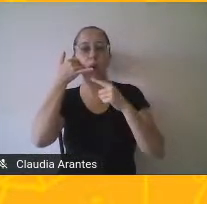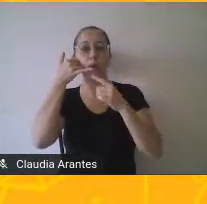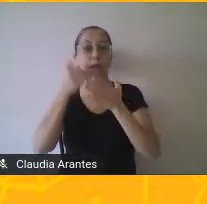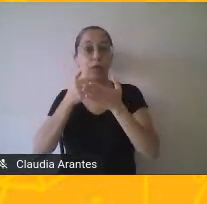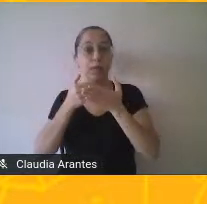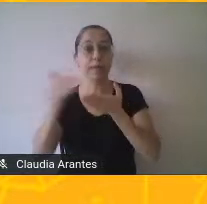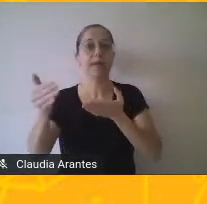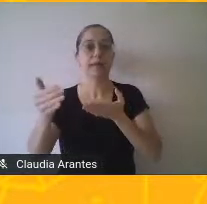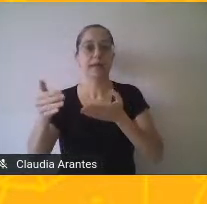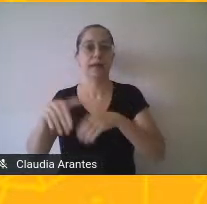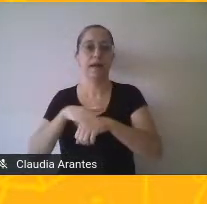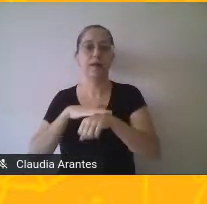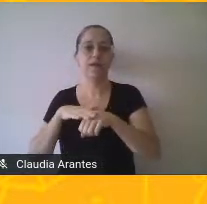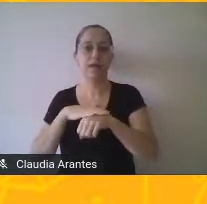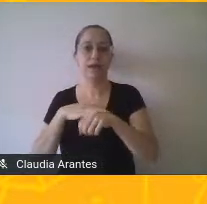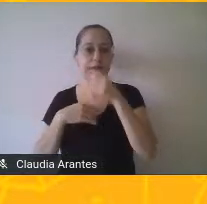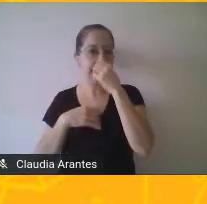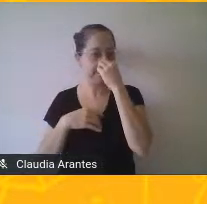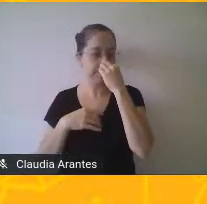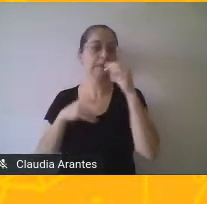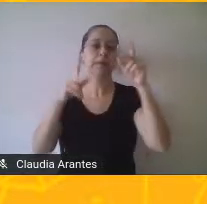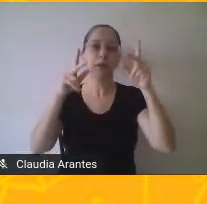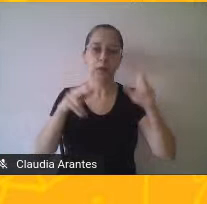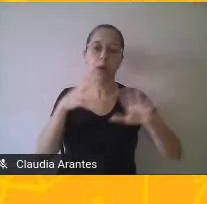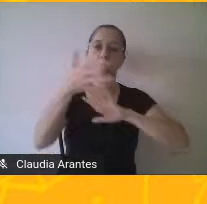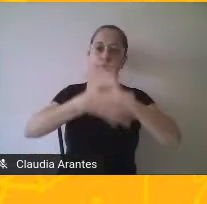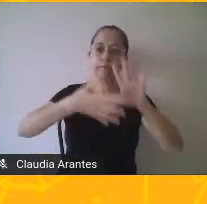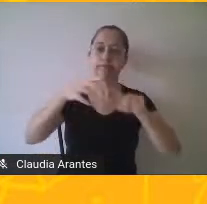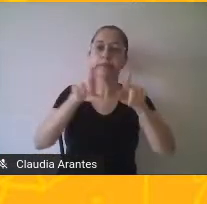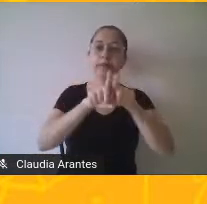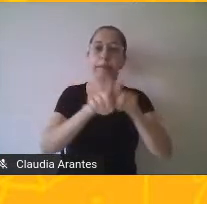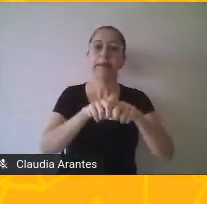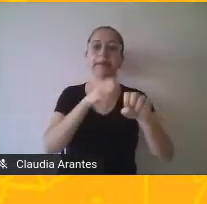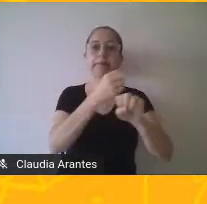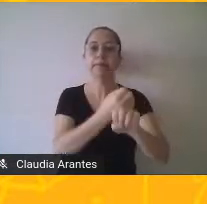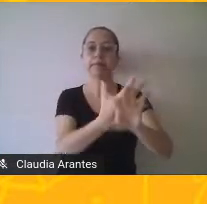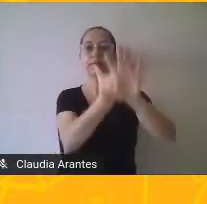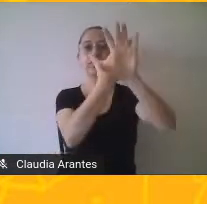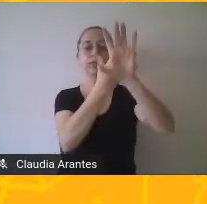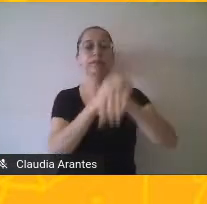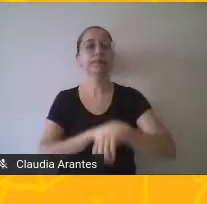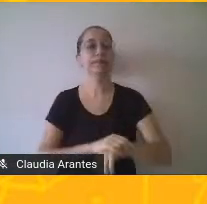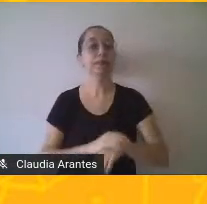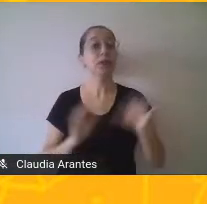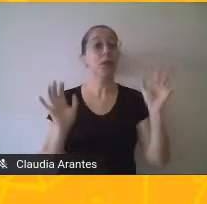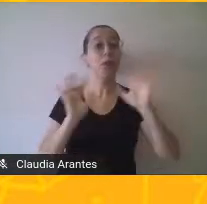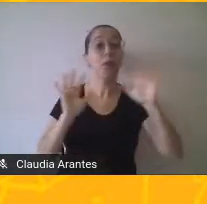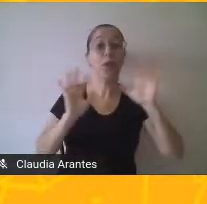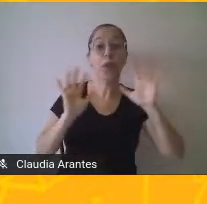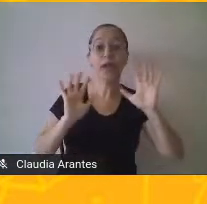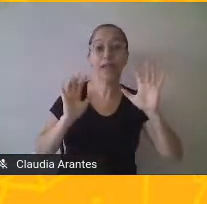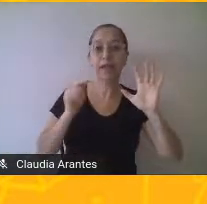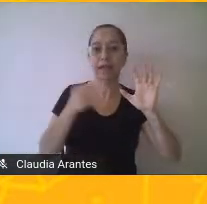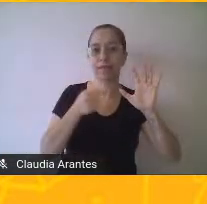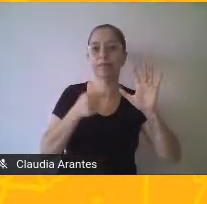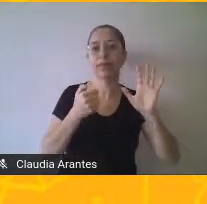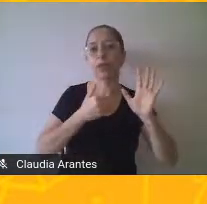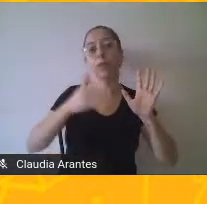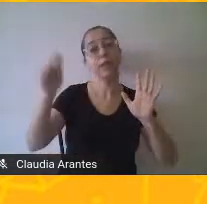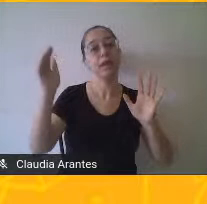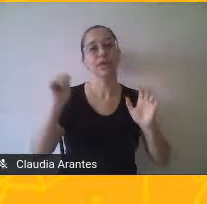que testou, a conversa vai. Um bom exemplo foi o nosso início de aula aqui. Oi, bom dia, professora